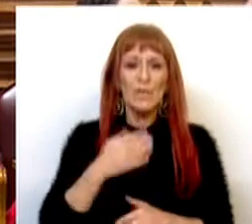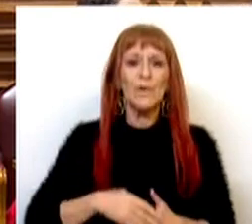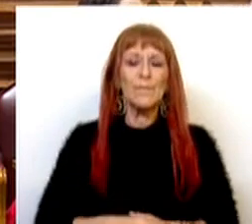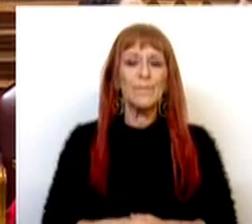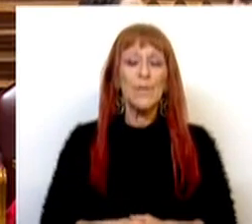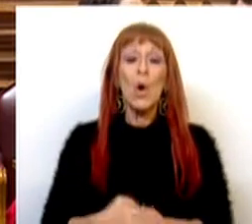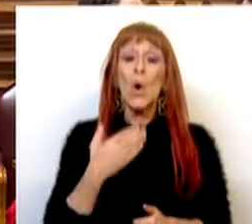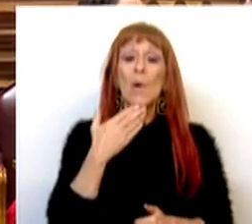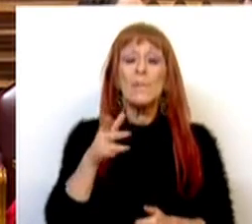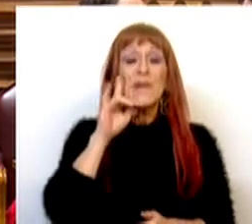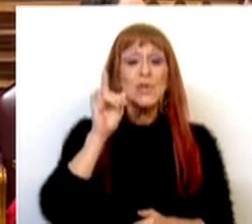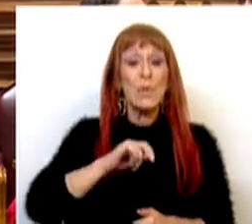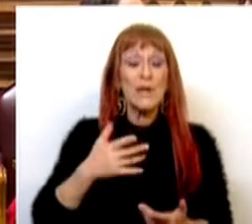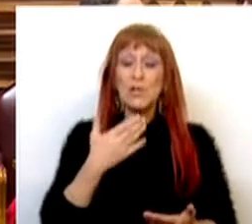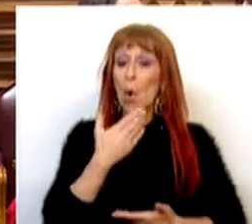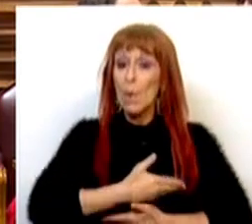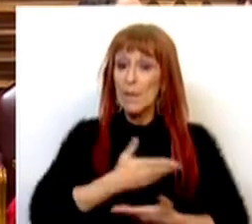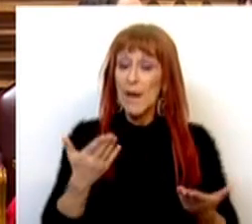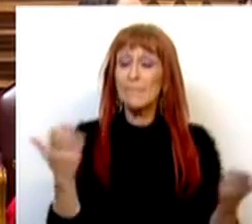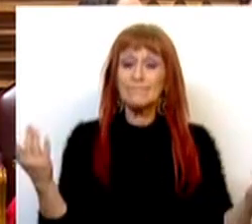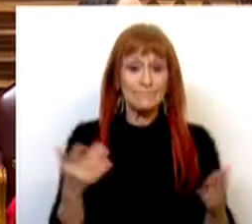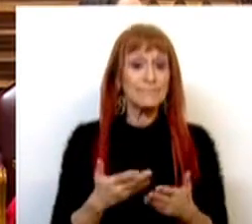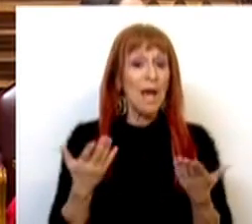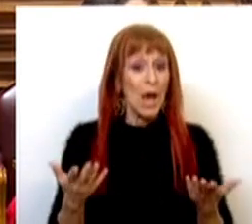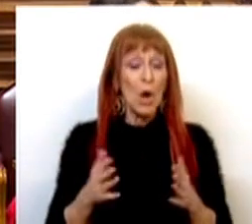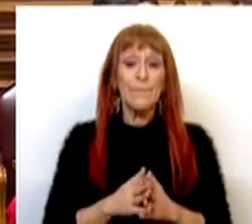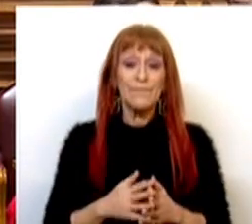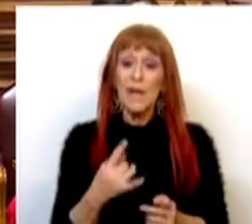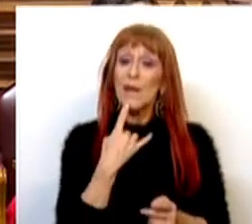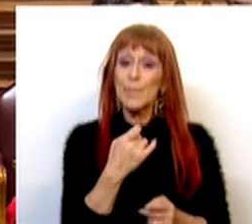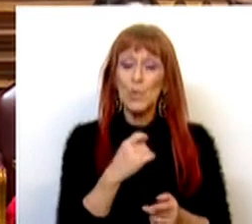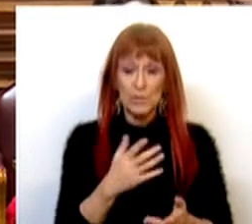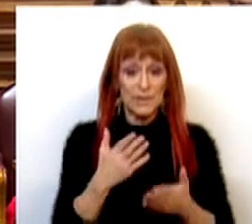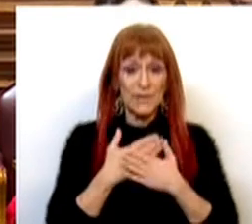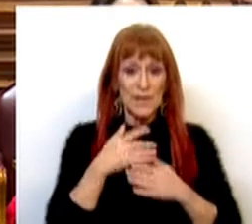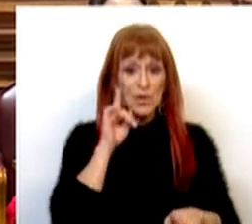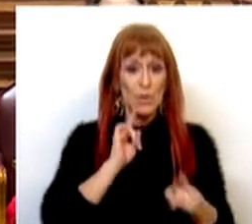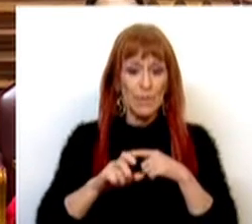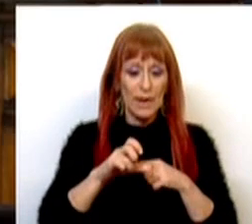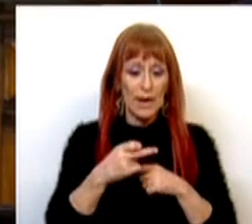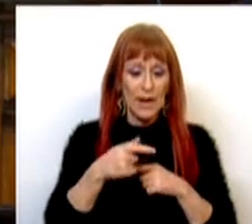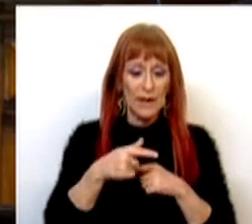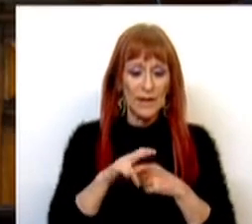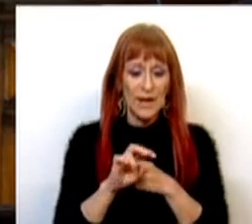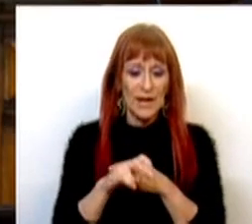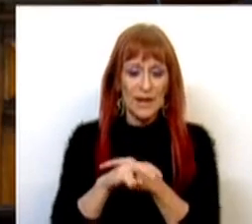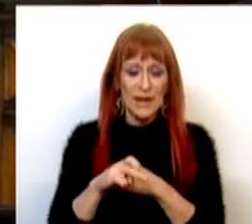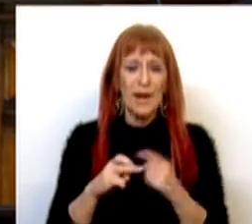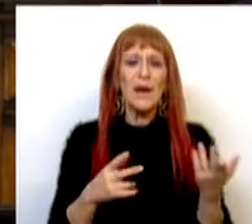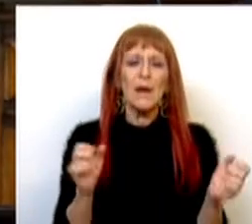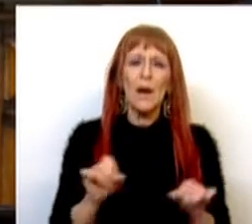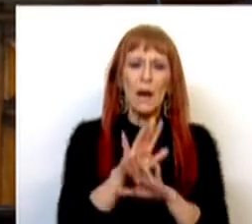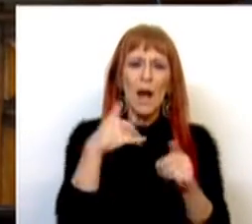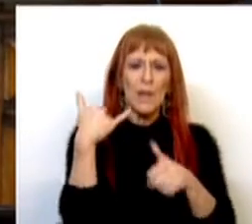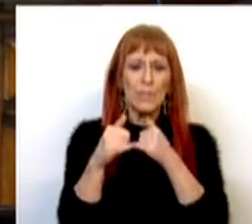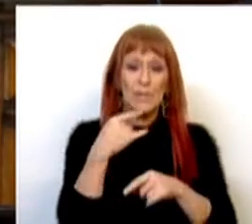Muito obrigada, Sr. Presidente. Agradecemos desde já a questão colocada pela Sra. Deputada Catarina Rocha. Obviamente que a